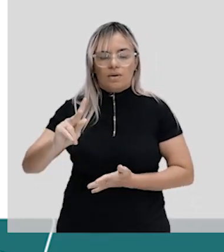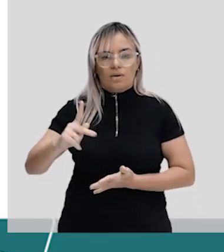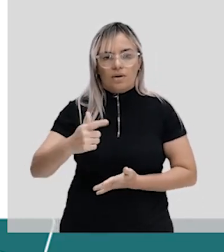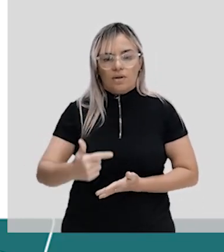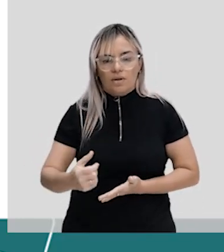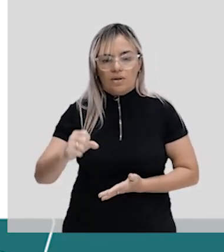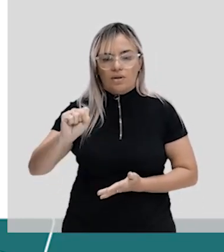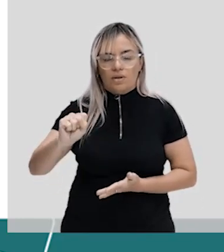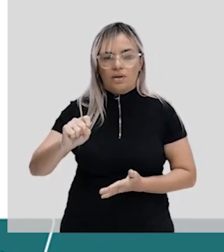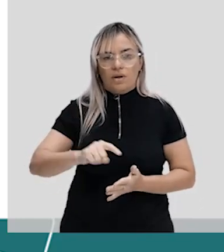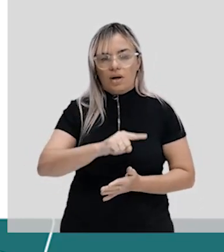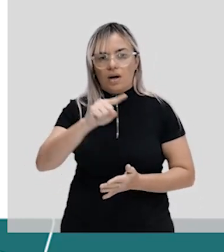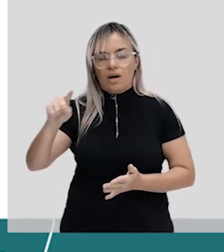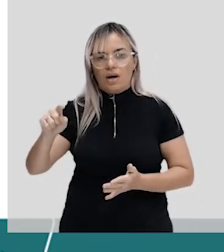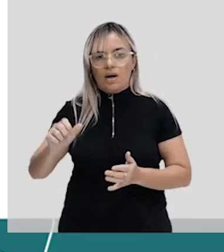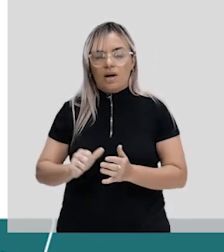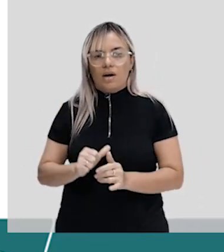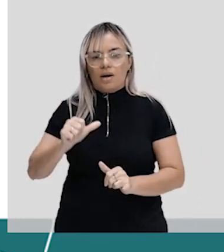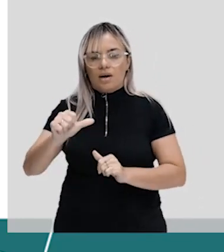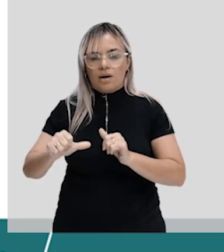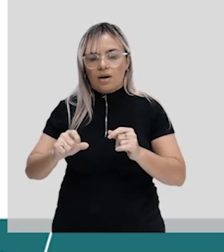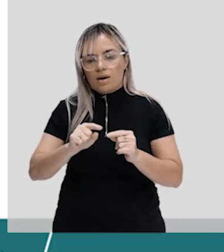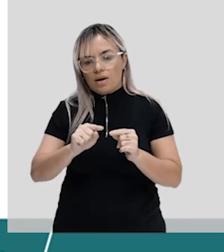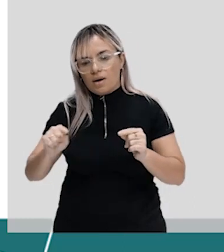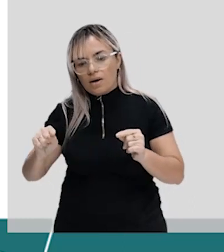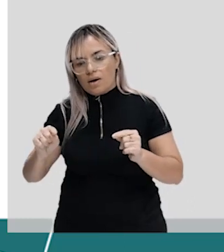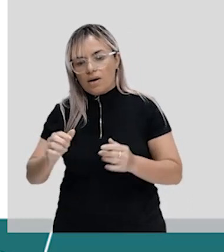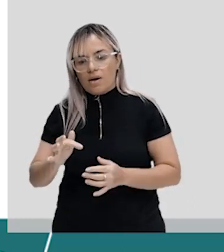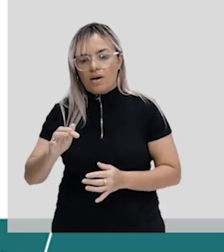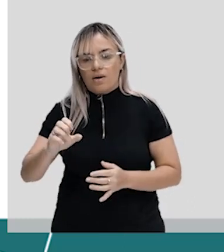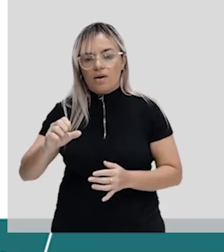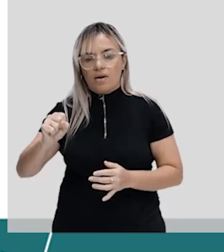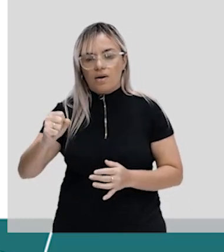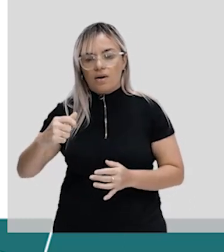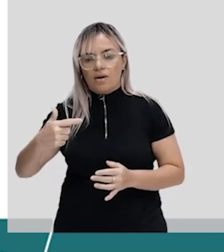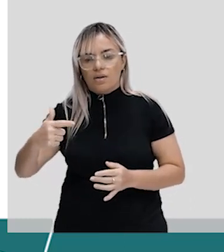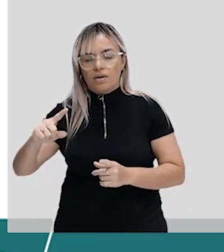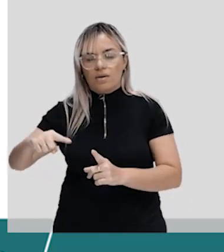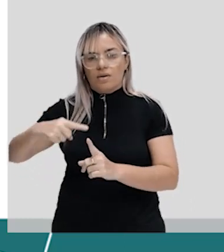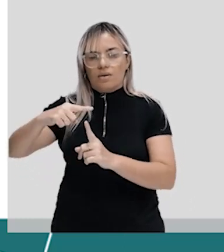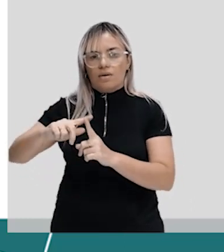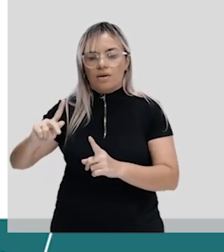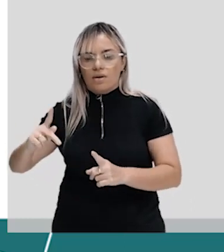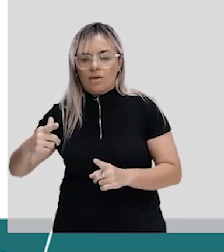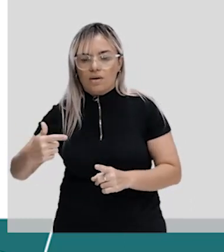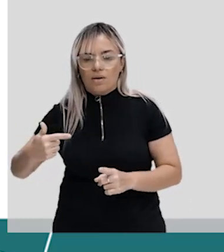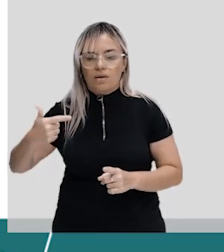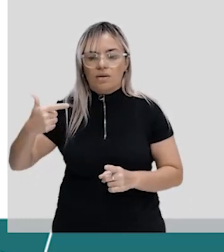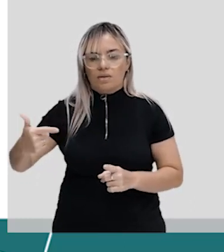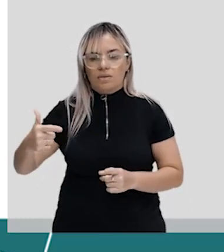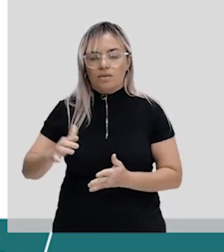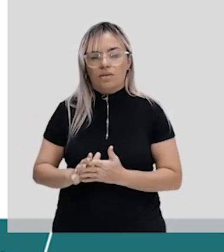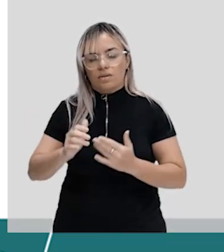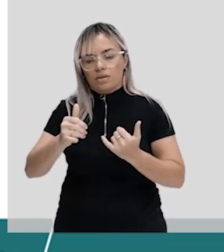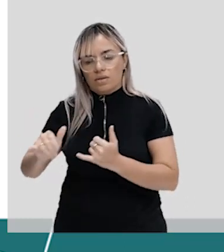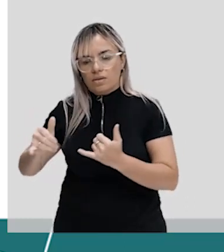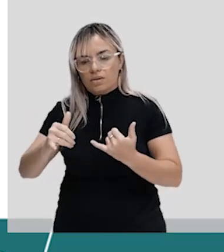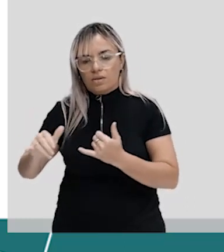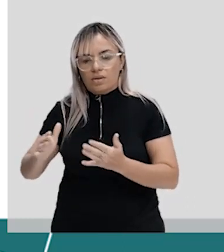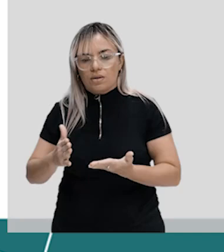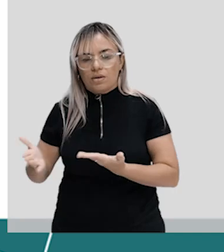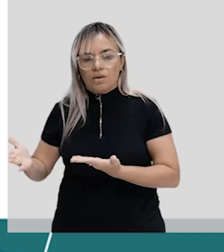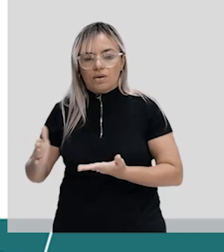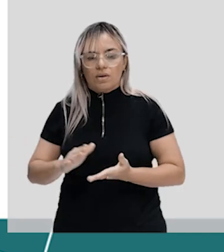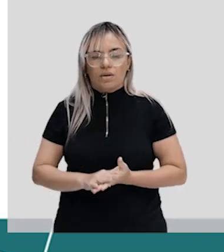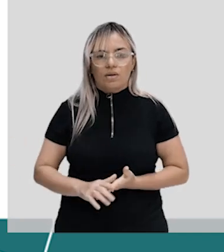produziu de sulfeto de ferro gás hidrogênio. Você percebe que aqui é uma reação de oxirredução. Enquanto que eu tenho